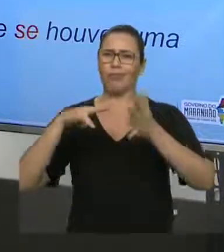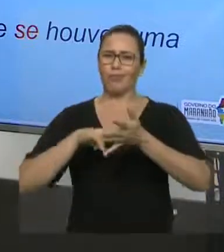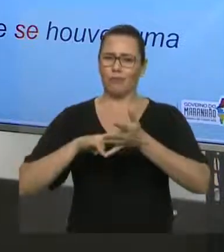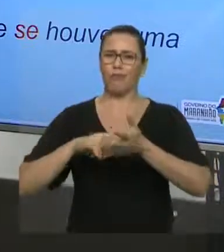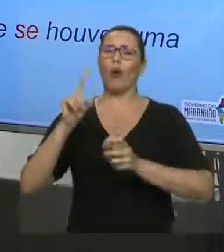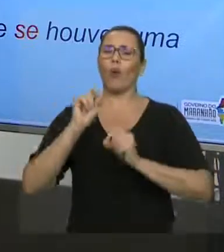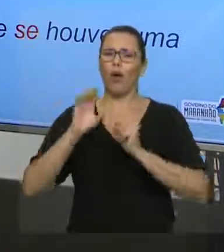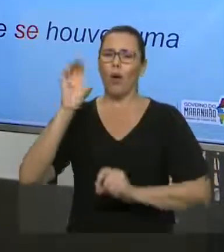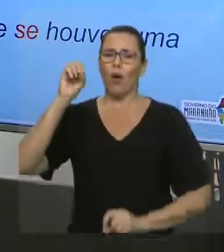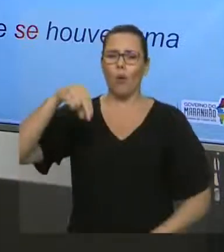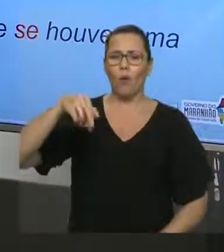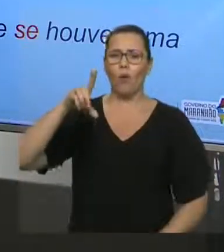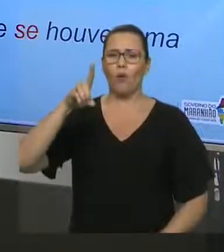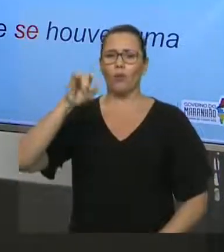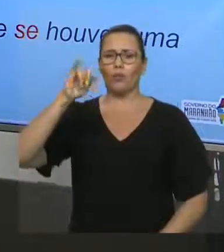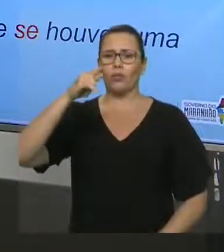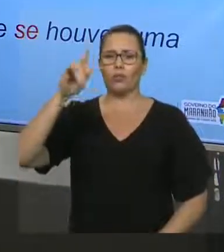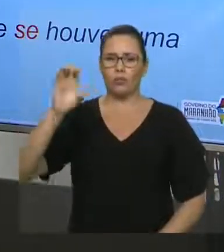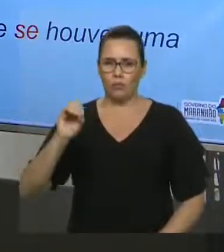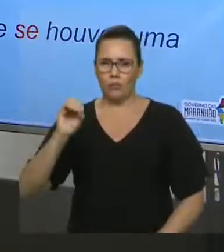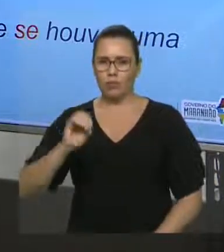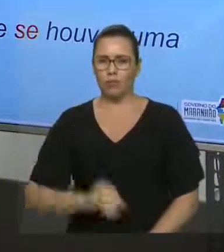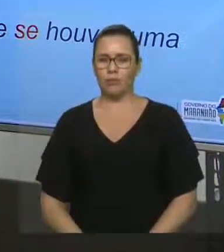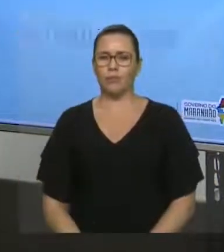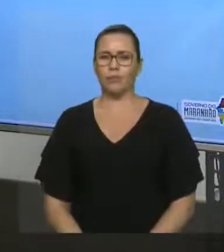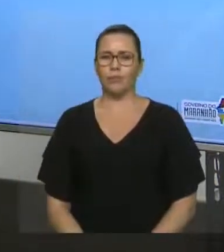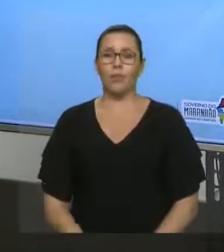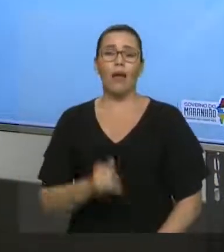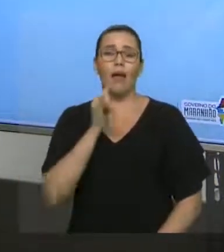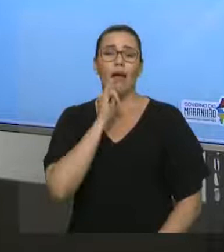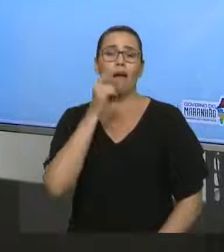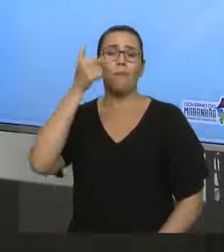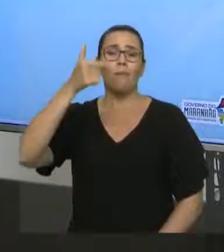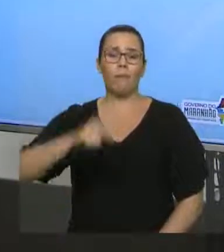subordinativa condicional. Vejamos mais um exemplo.